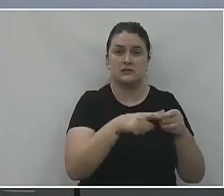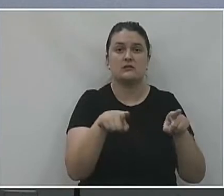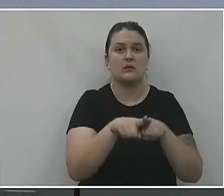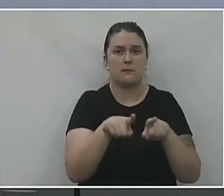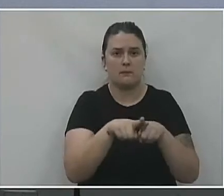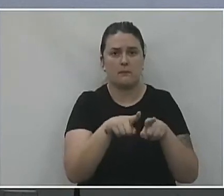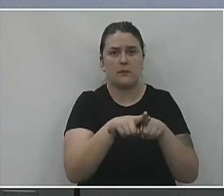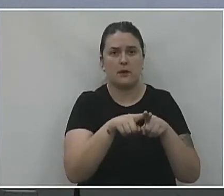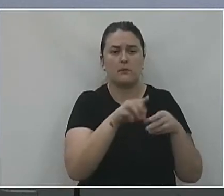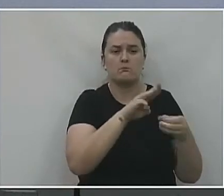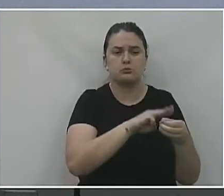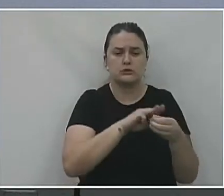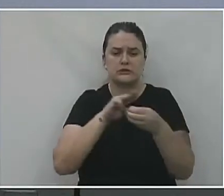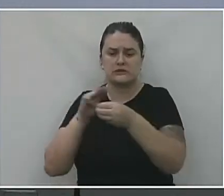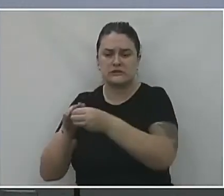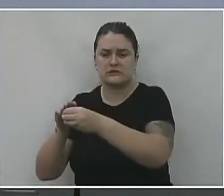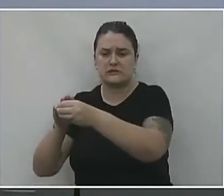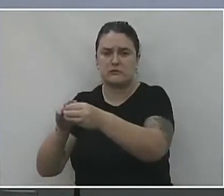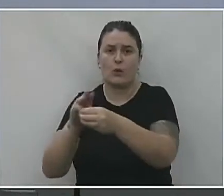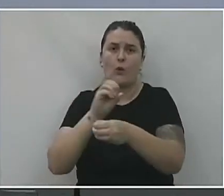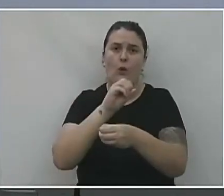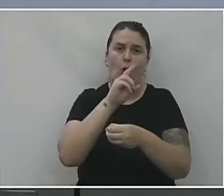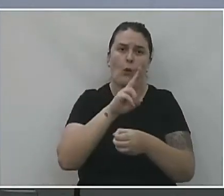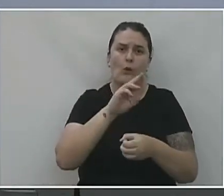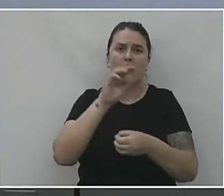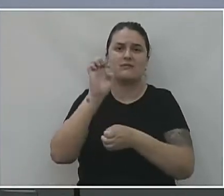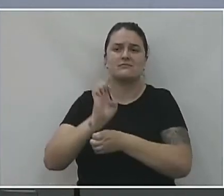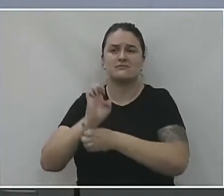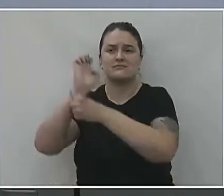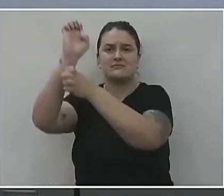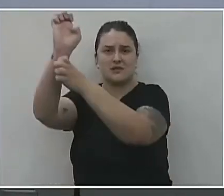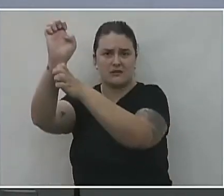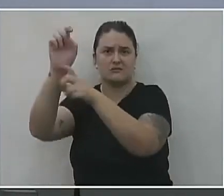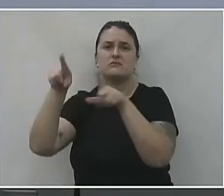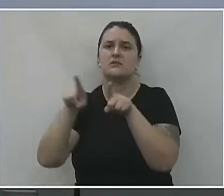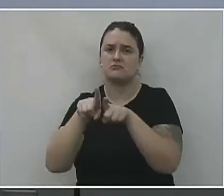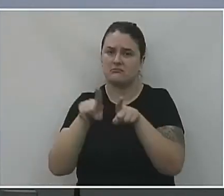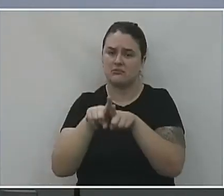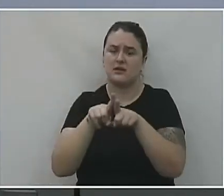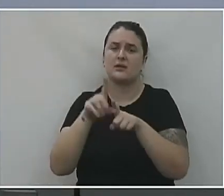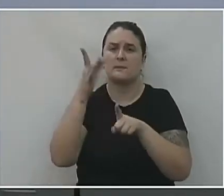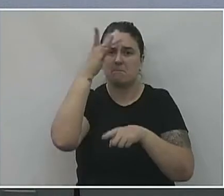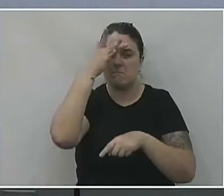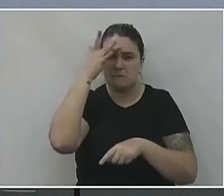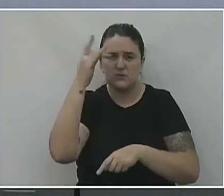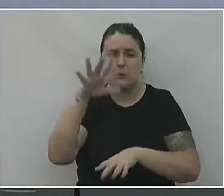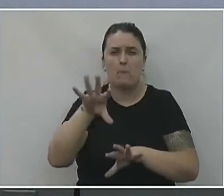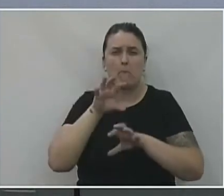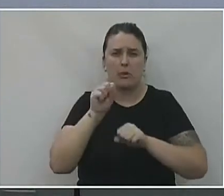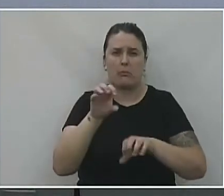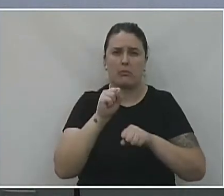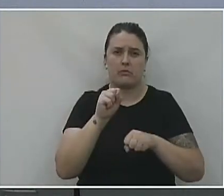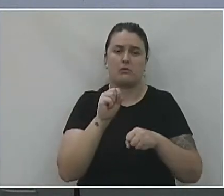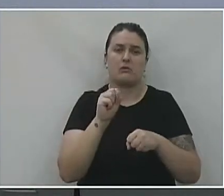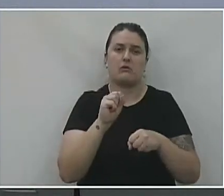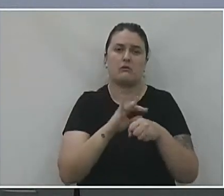intermunicipal, interestadual, tem também um aumento gradativo de casos positivados.